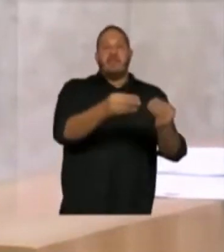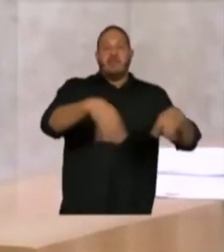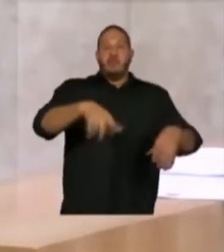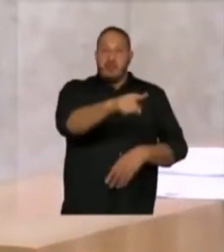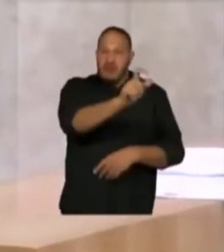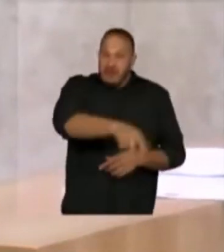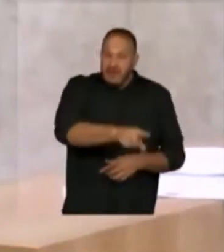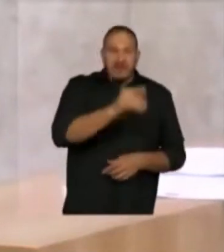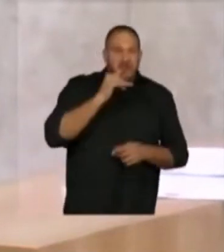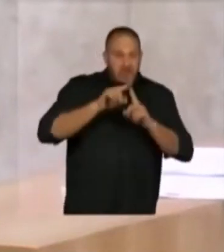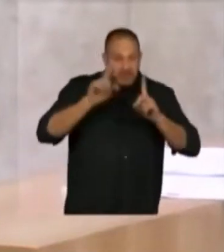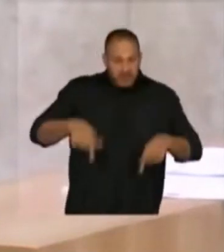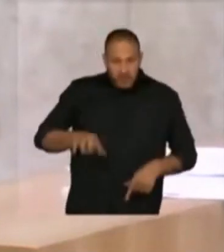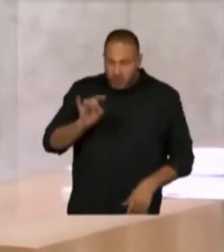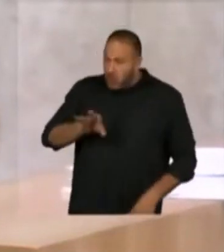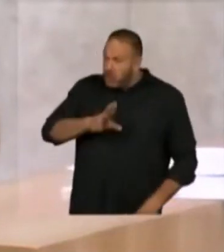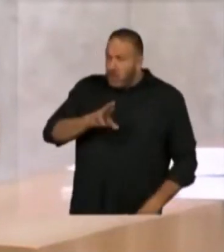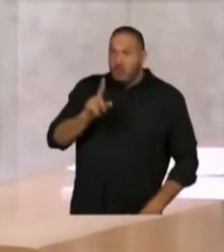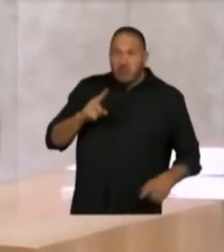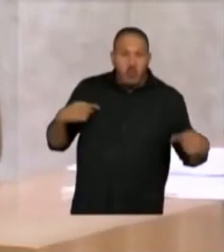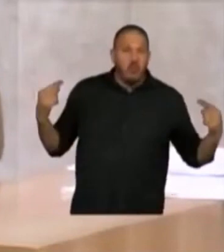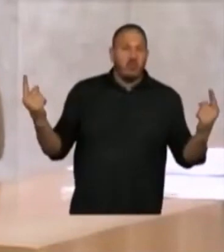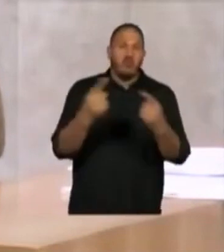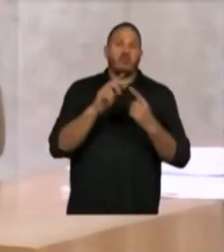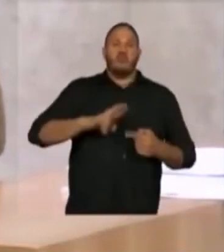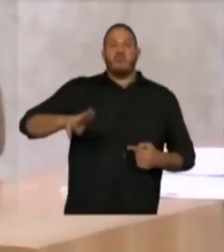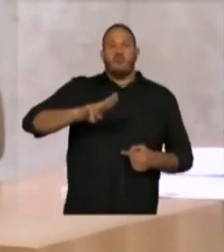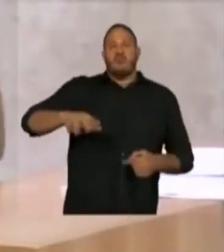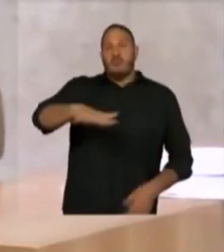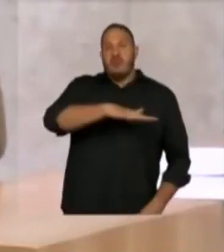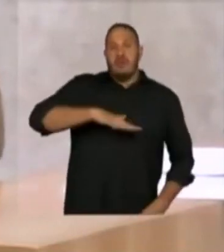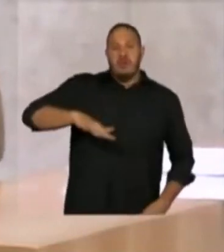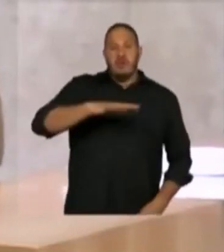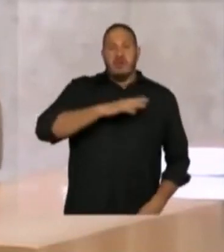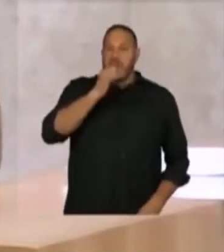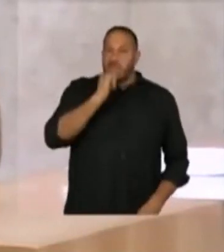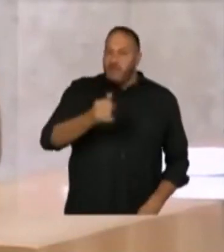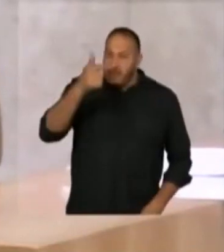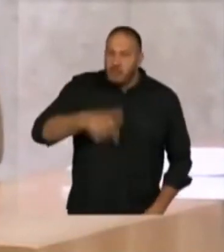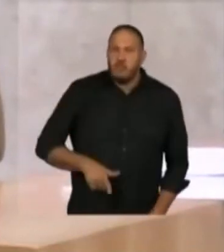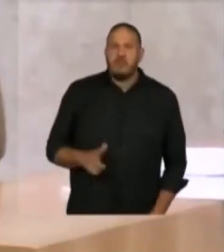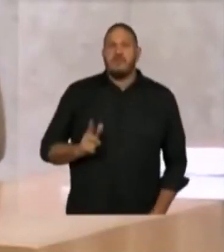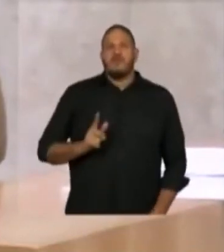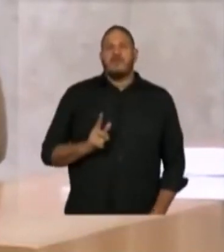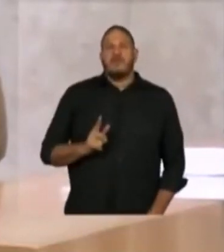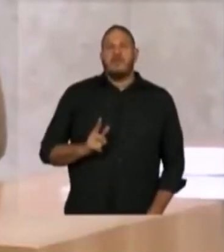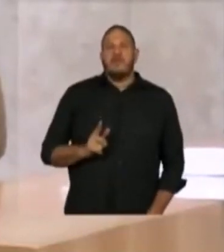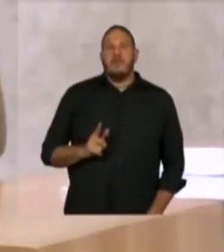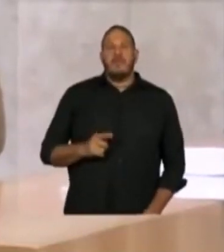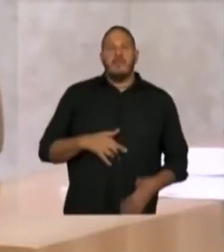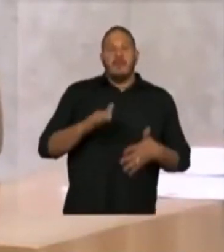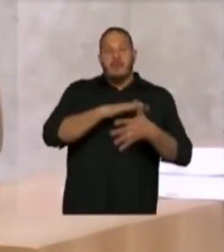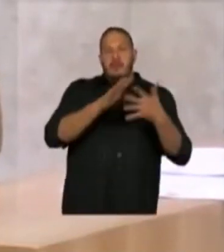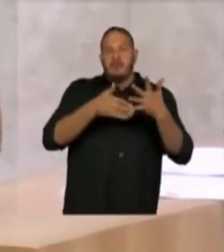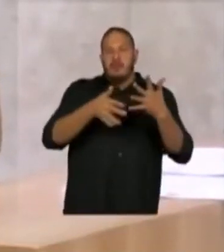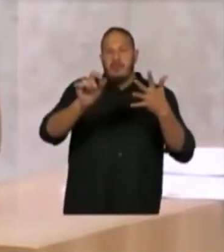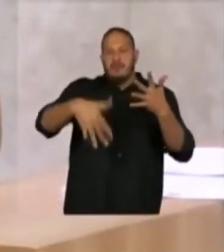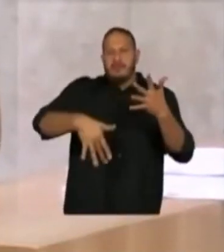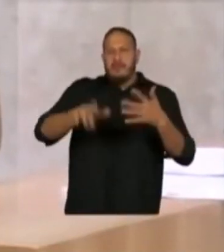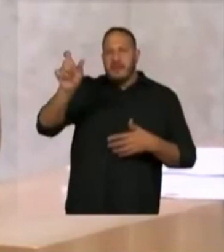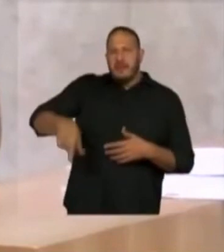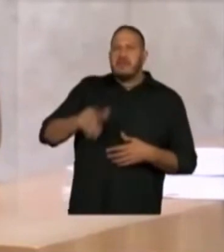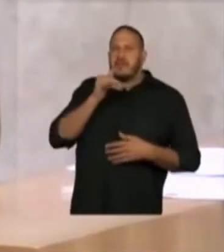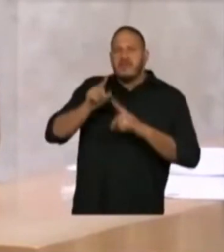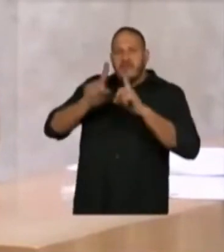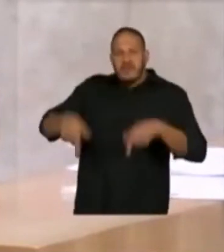servidor, mas de todo mundo que usa o serviço público de São Paulo. Eu vou repetir e finalizar com isso. Precarizar a vida do